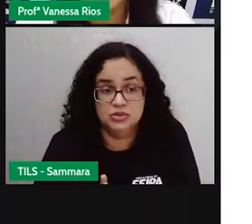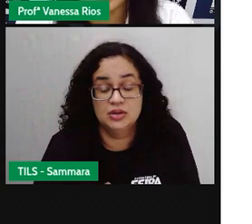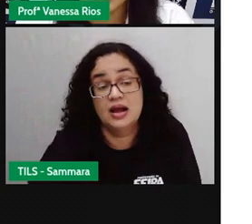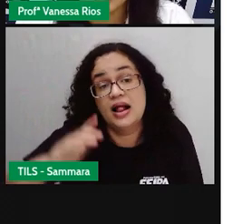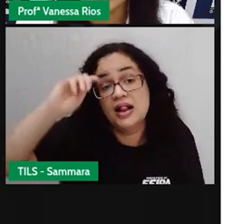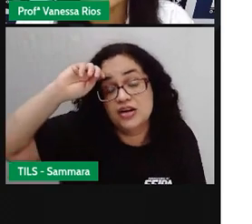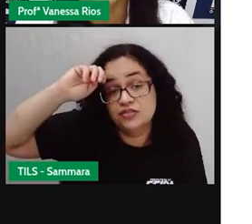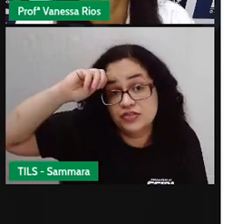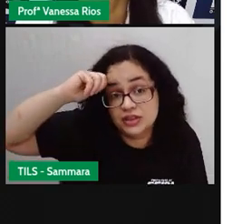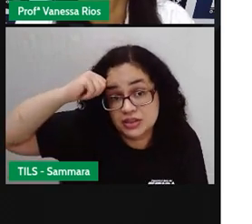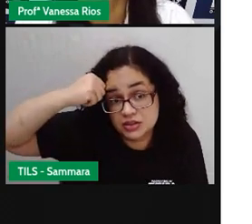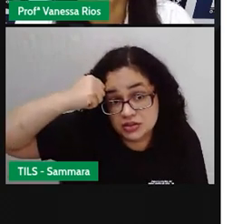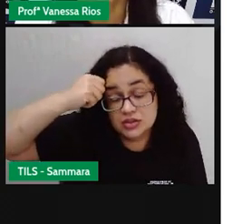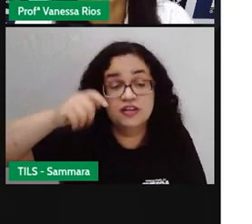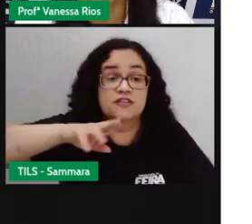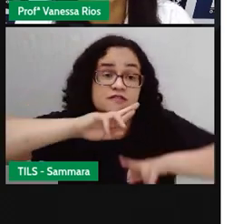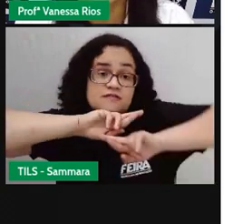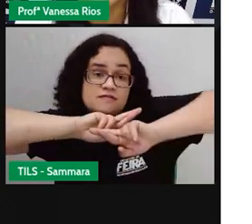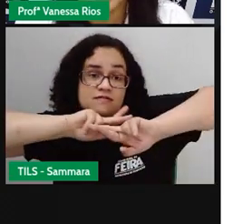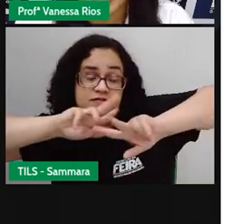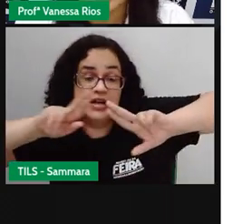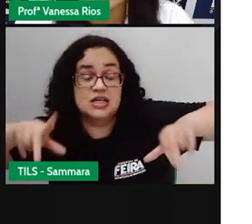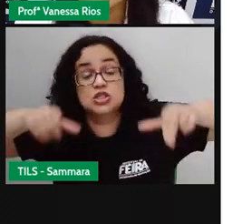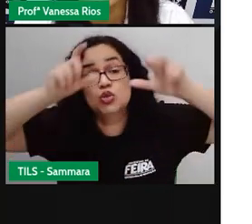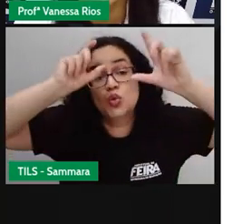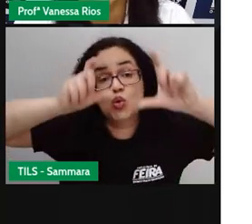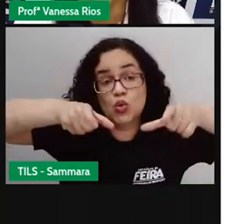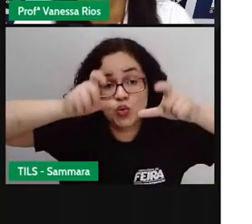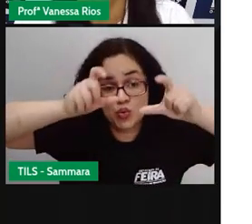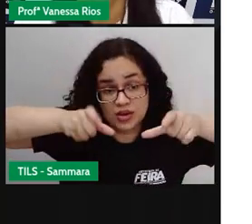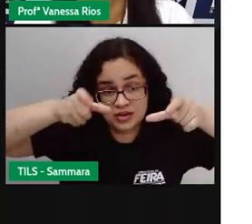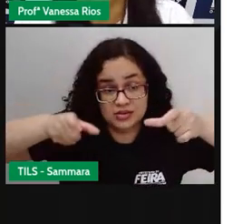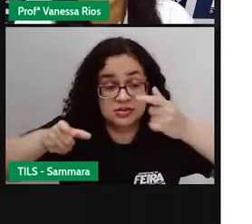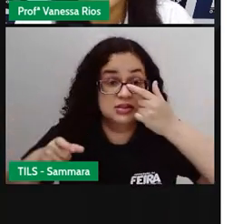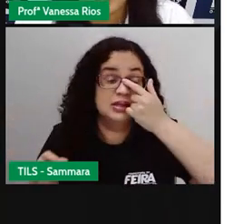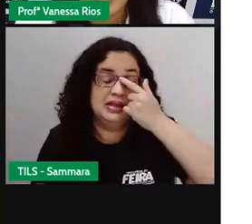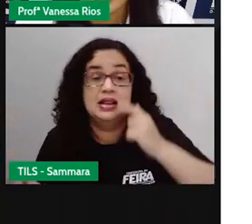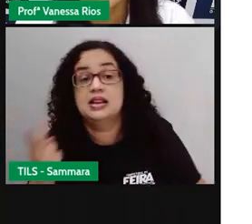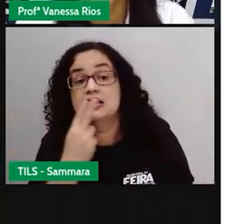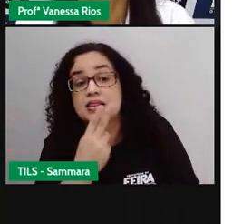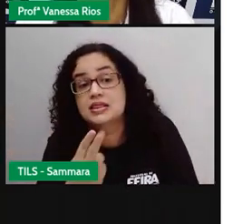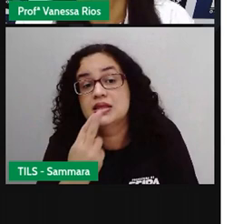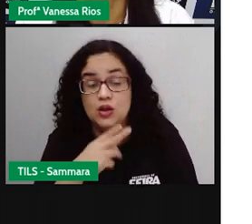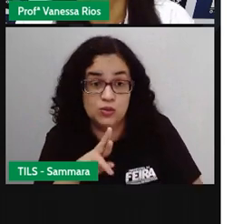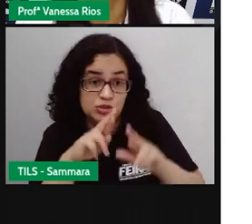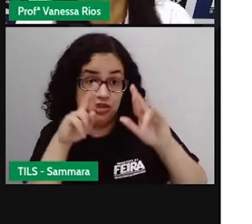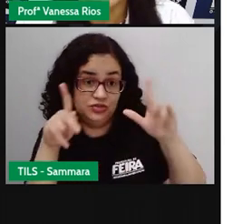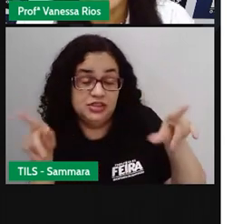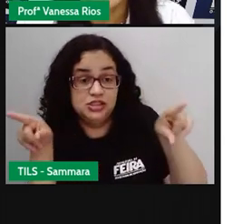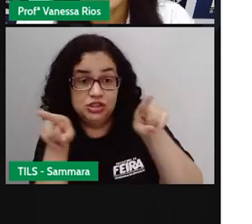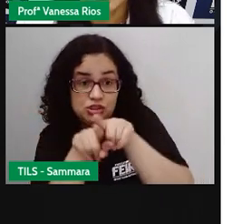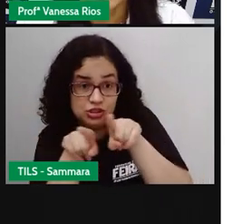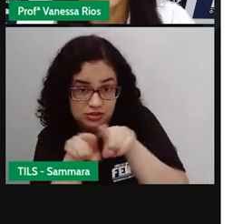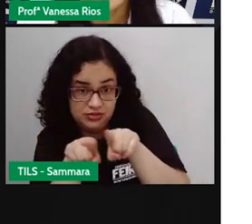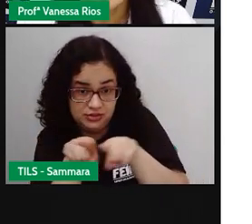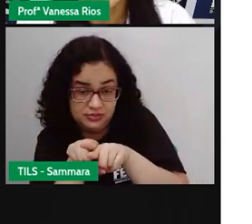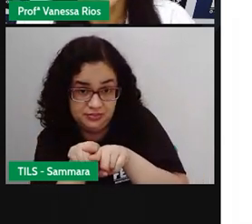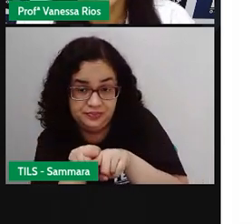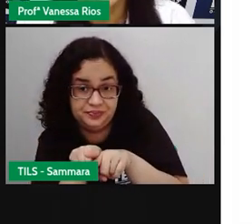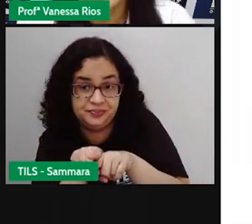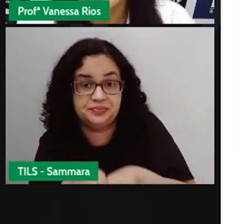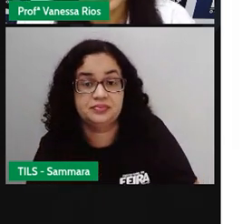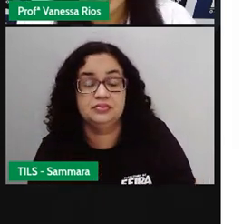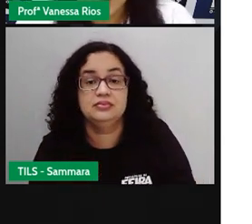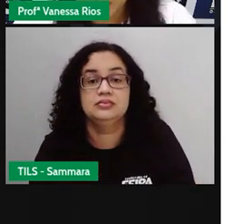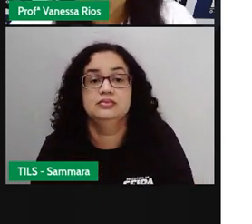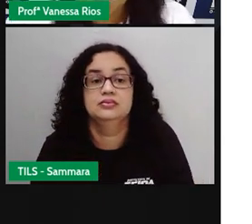africanos de diferentes lugares, e aí com línguas diferentes também, né, com hábitos diferentes